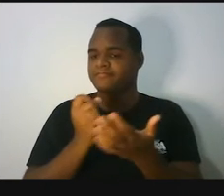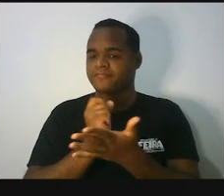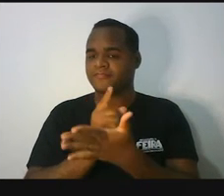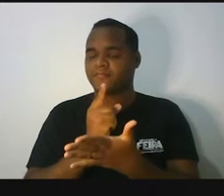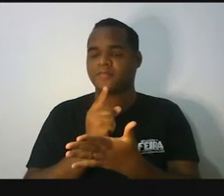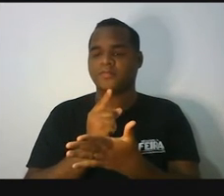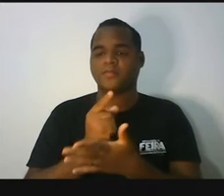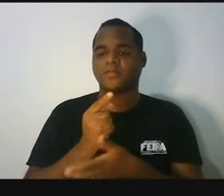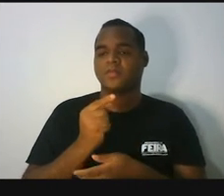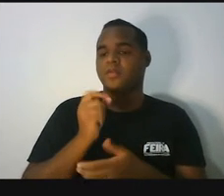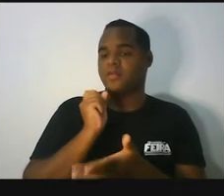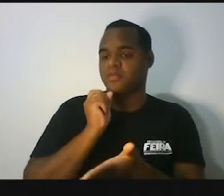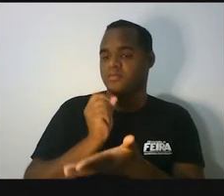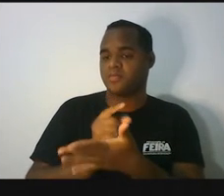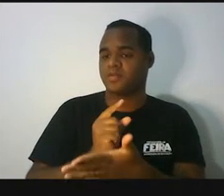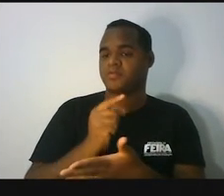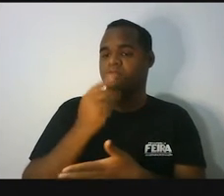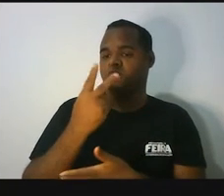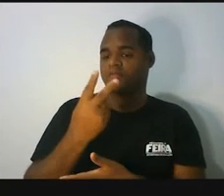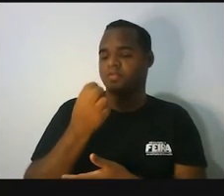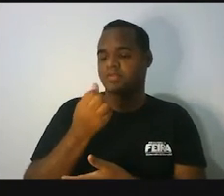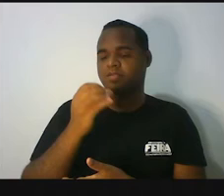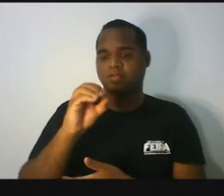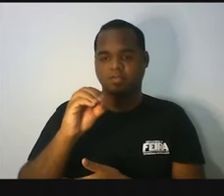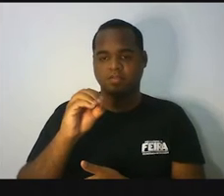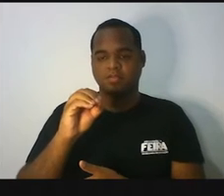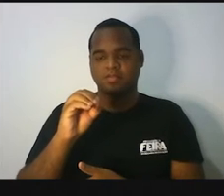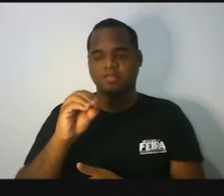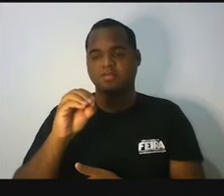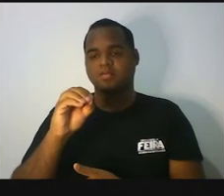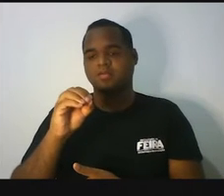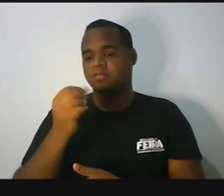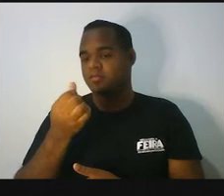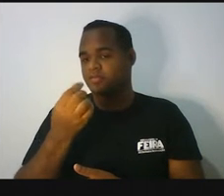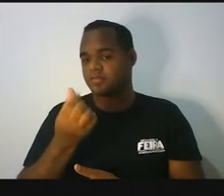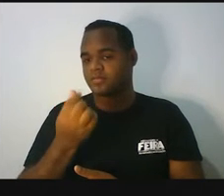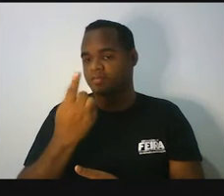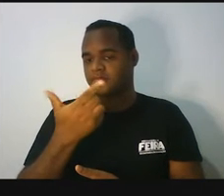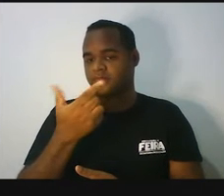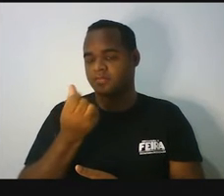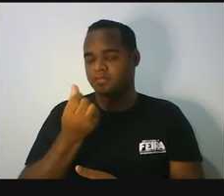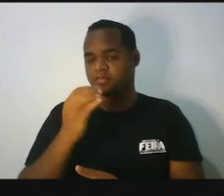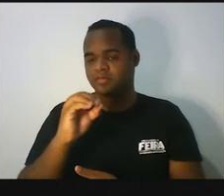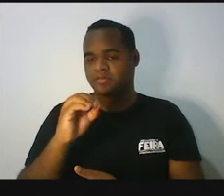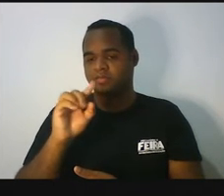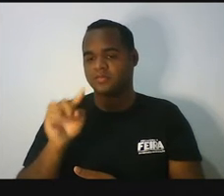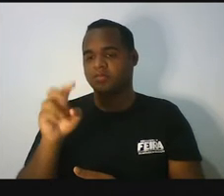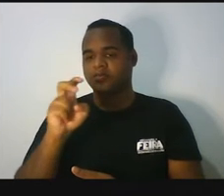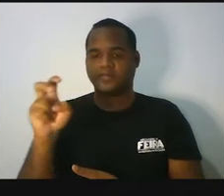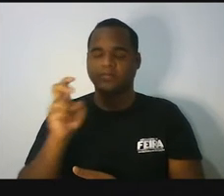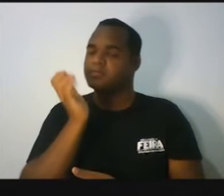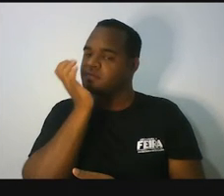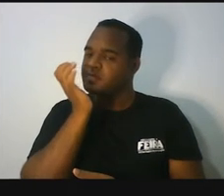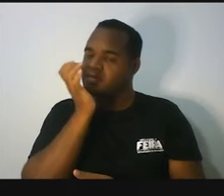pagou R$ 260,55. Por isso, nessa equação,